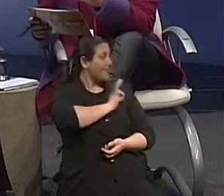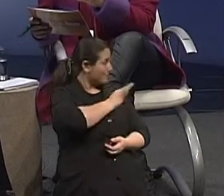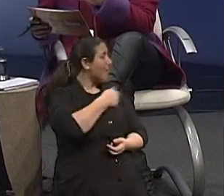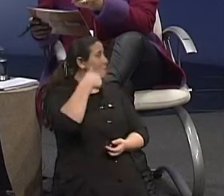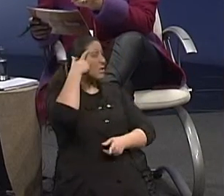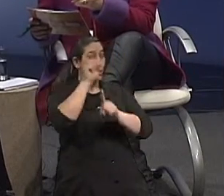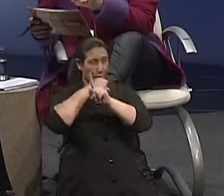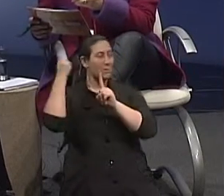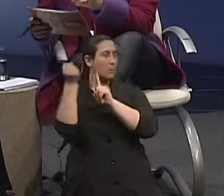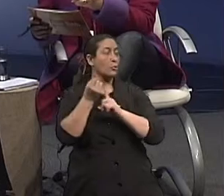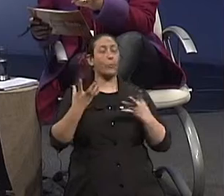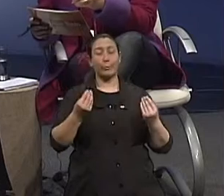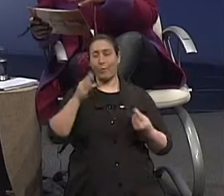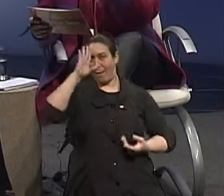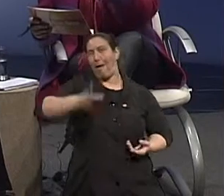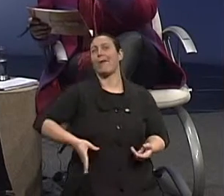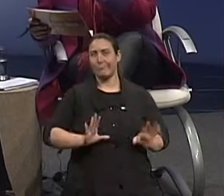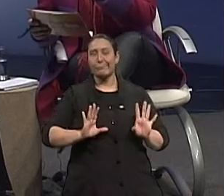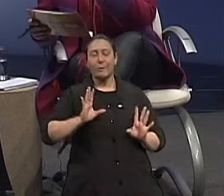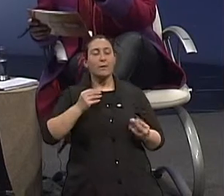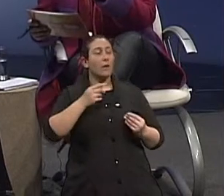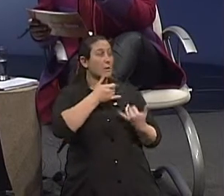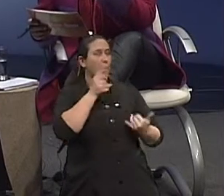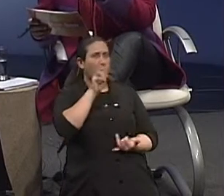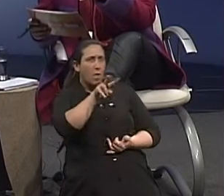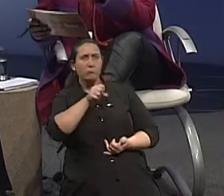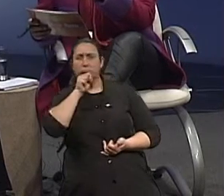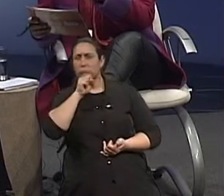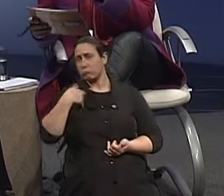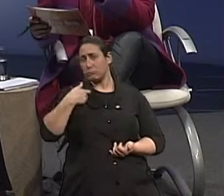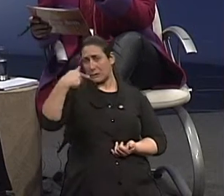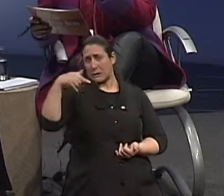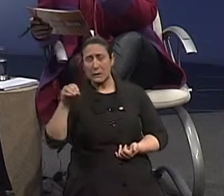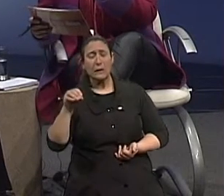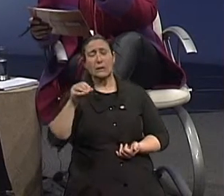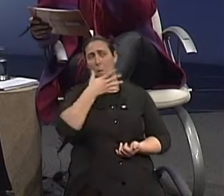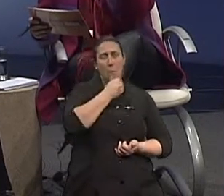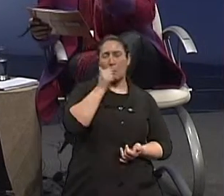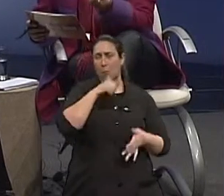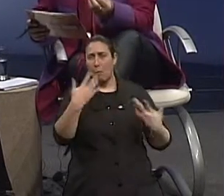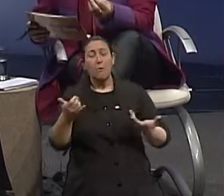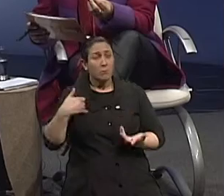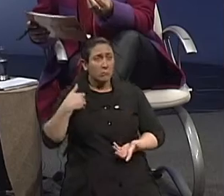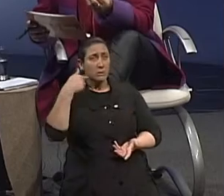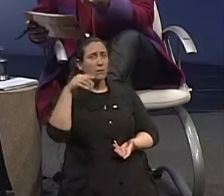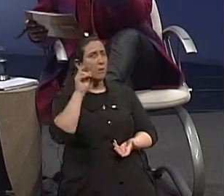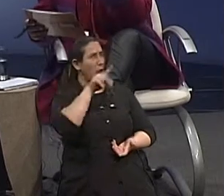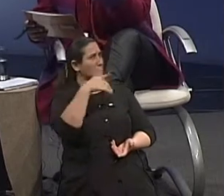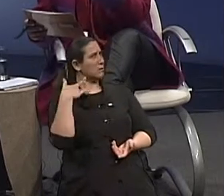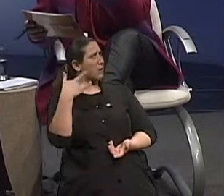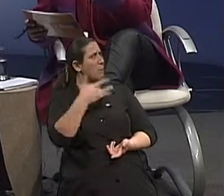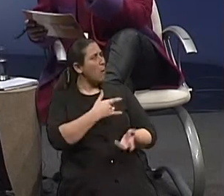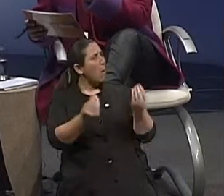ainda é uma sociedade muito imediatista, né? Então, ver um velho de 70 anos, uma velha de 70 anos, muito bem, e dizer assim,